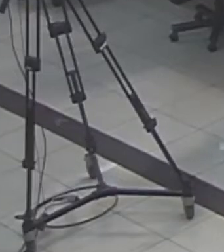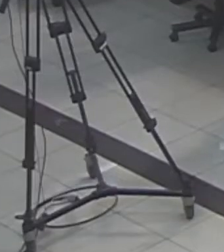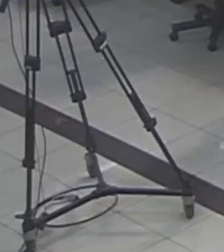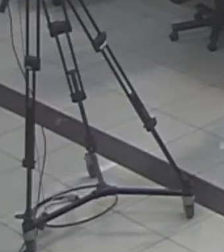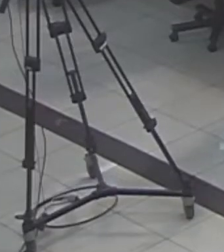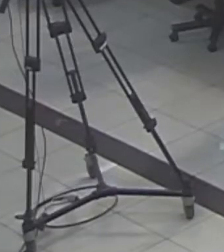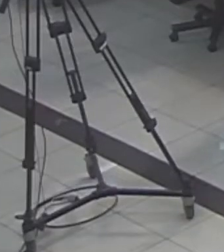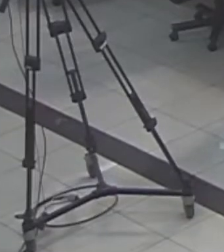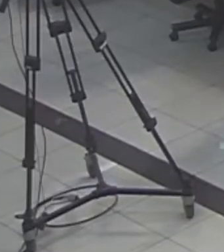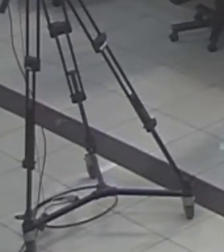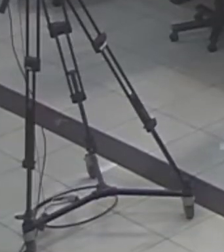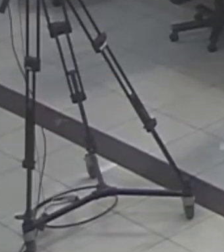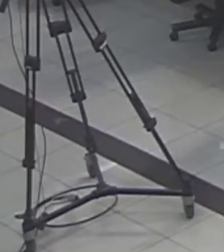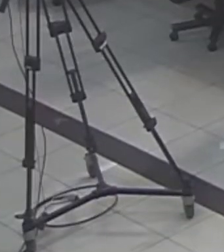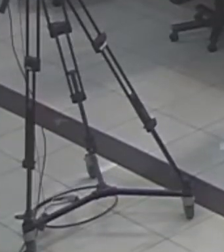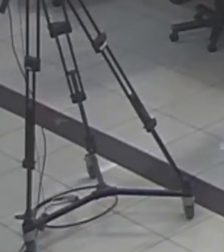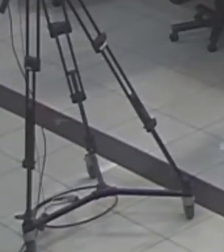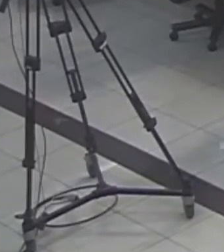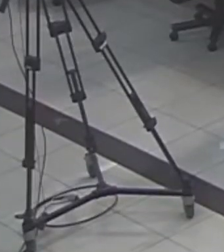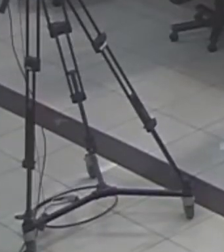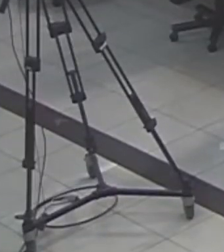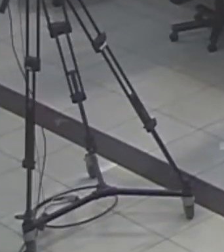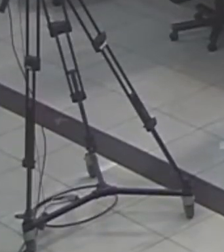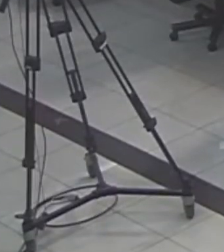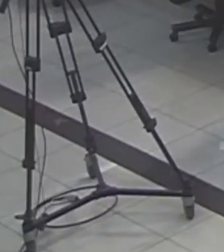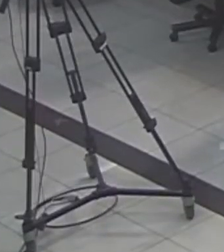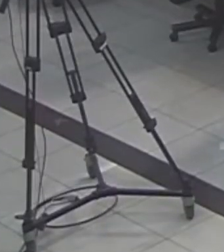Mais uma vez, boa noite a todos que nos assistem.